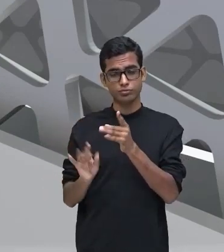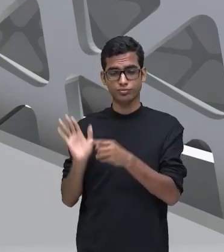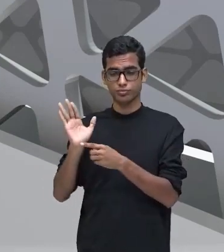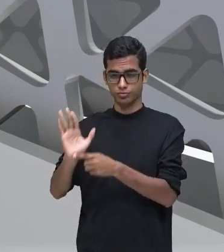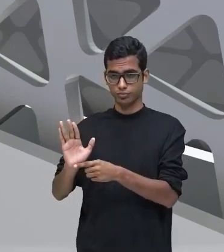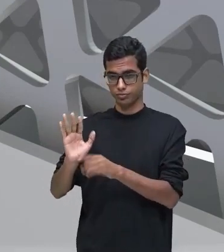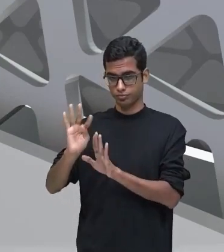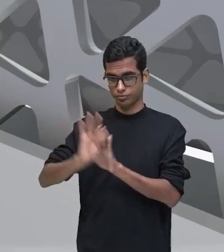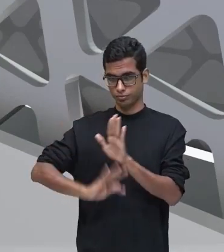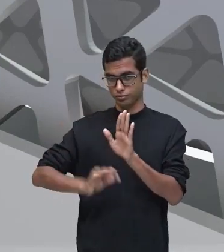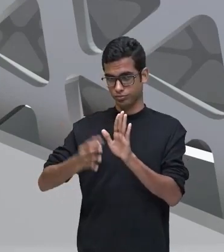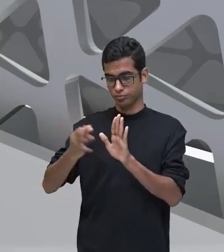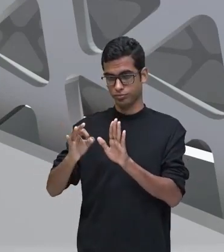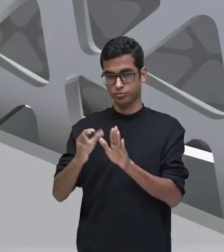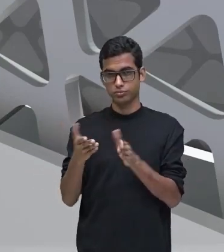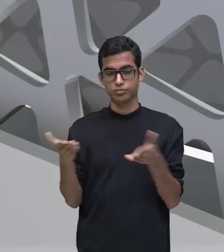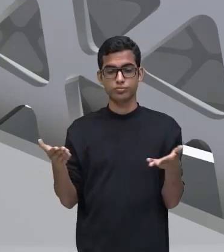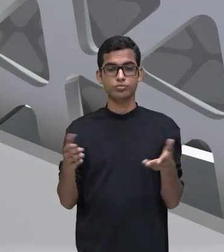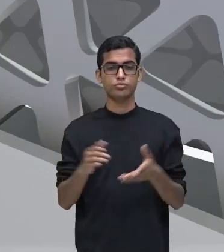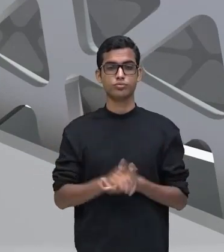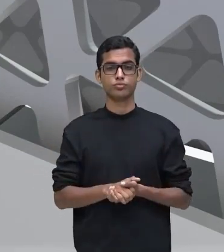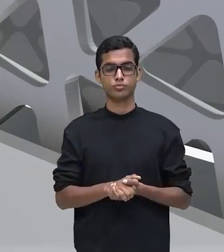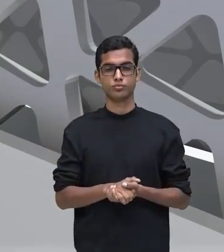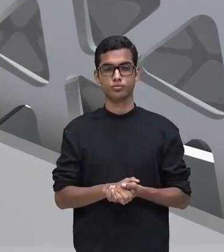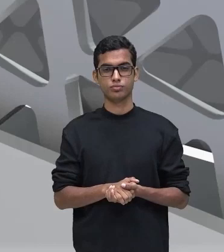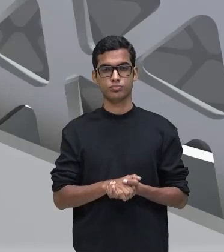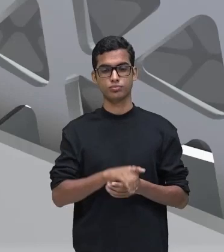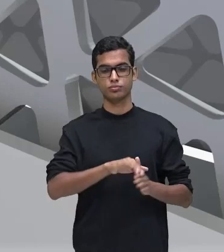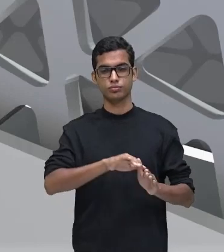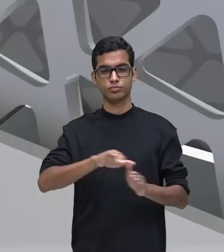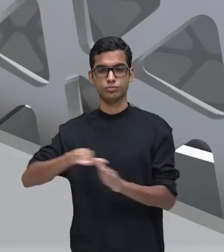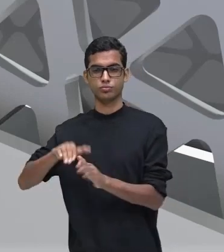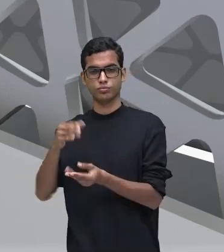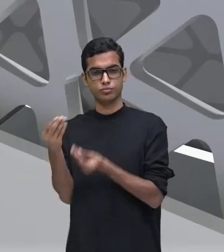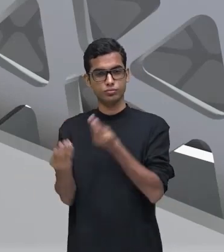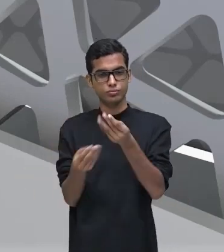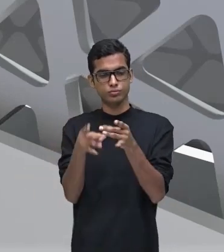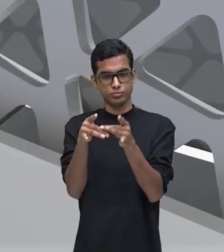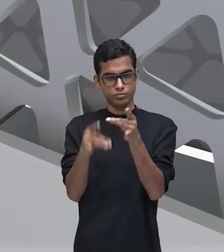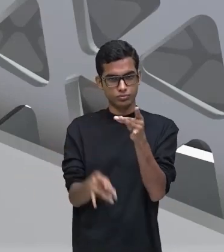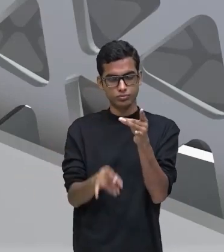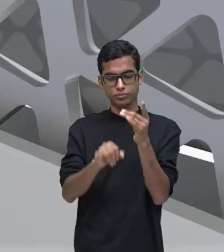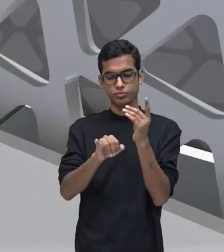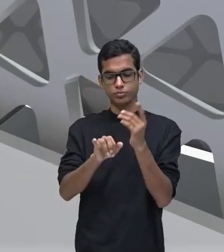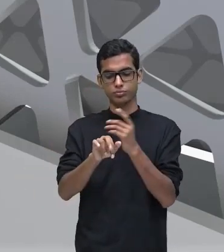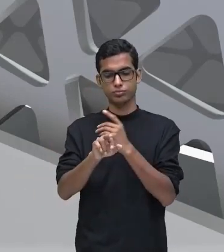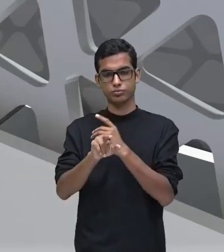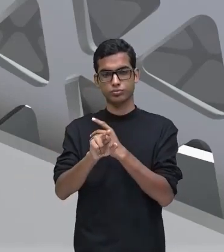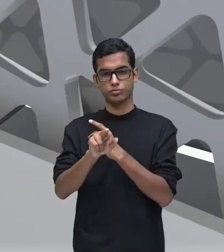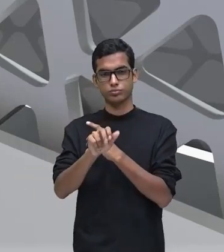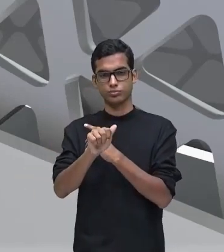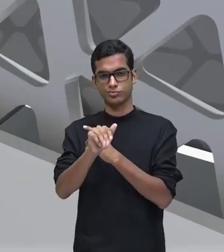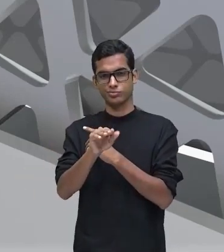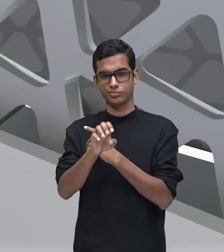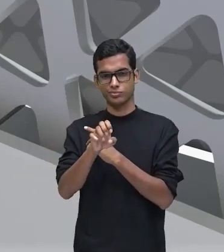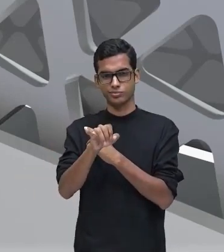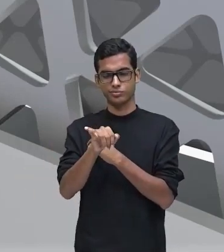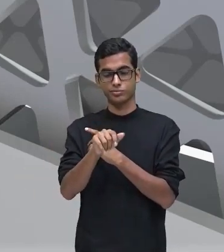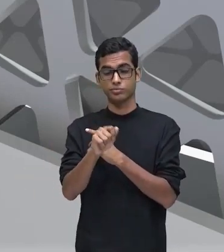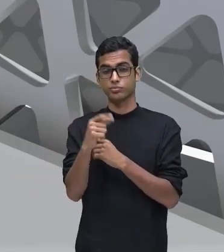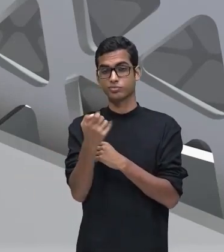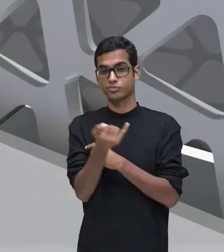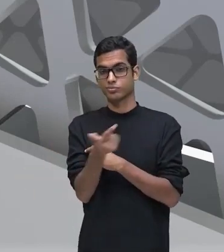para a gente, certo? Olha só como ficaria a descrição de Iracema sem todas essas impressões